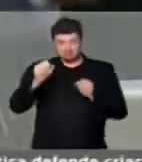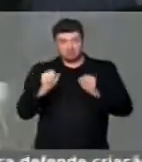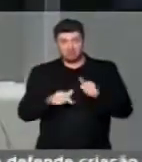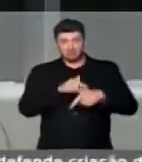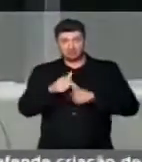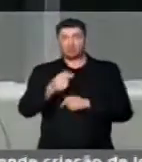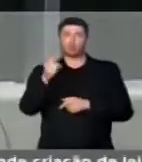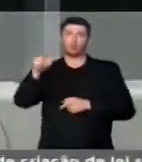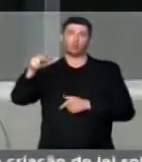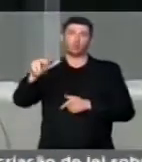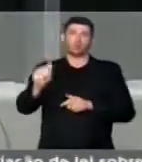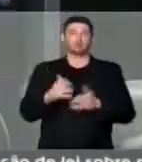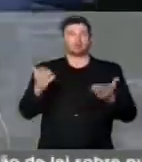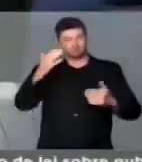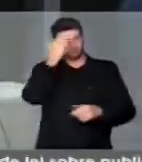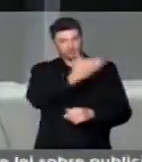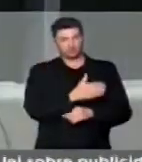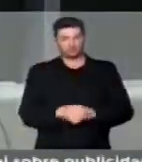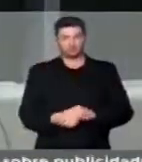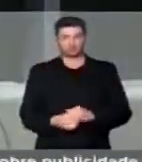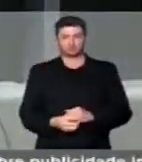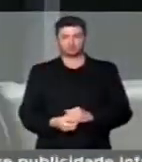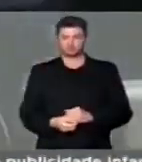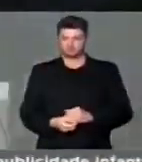puderam operar dessa forma. Muito obrigada, senhor presidente.